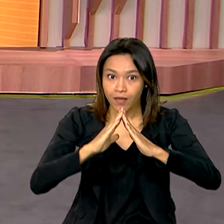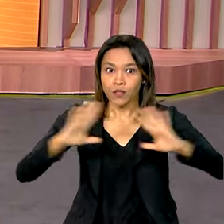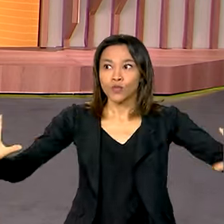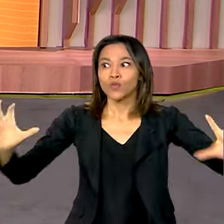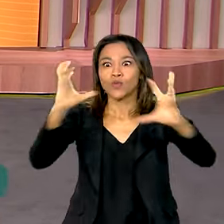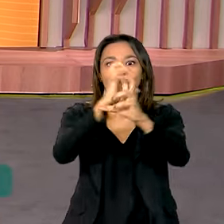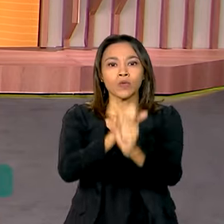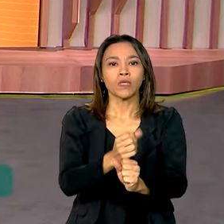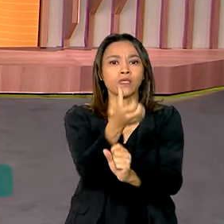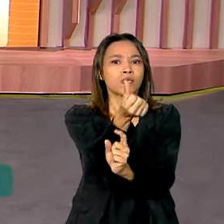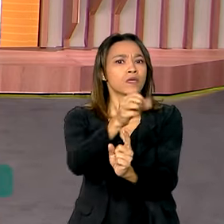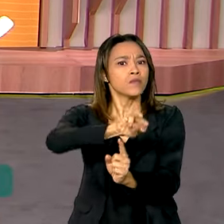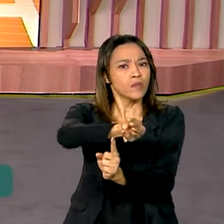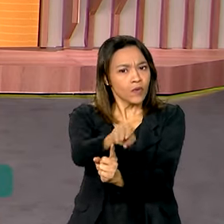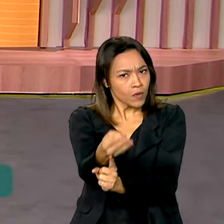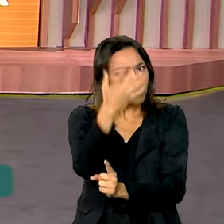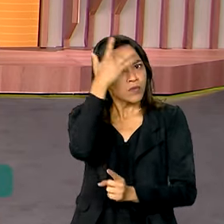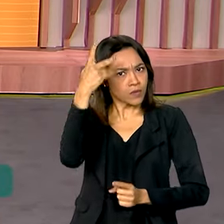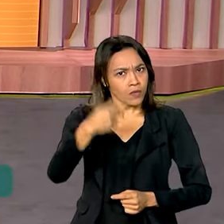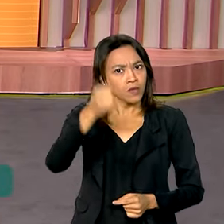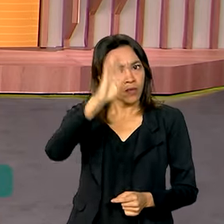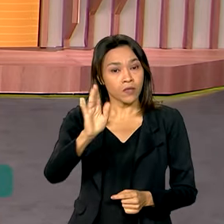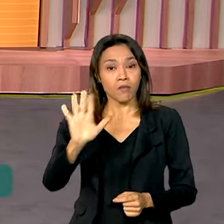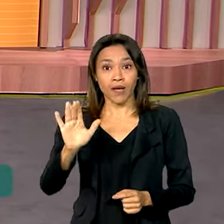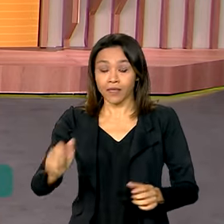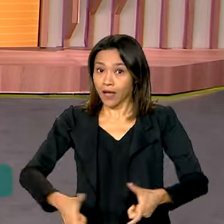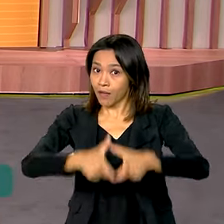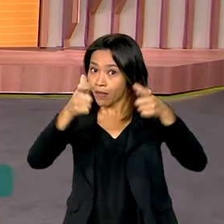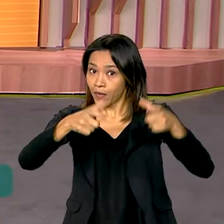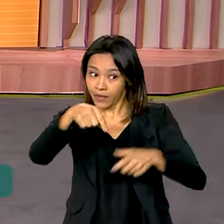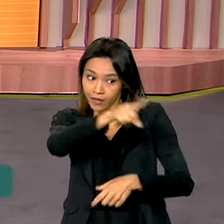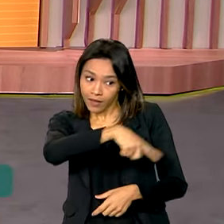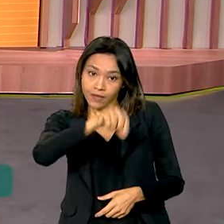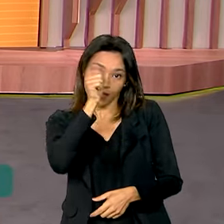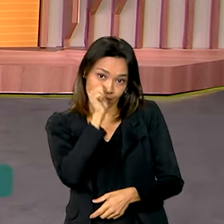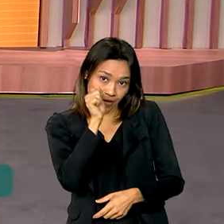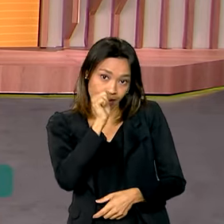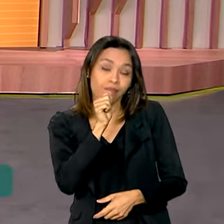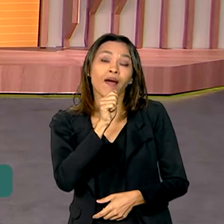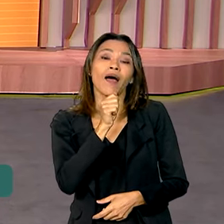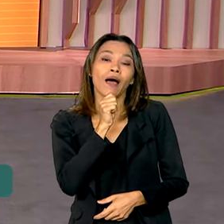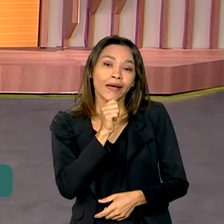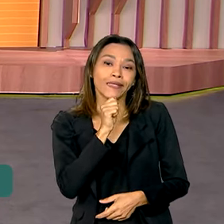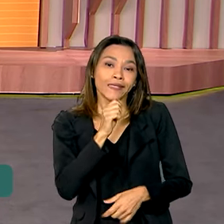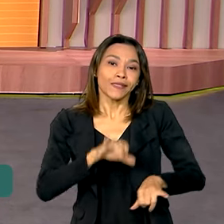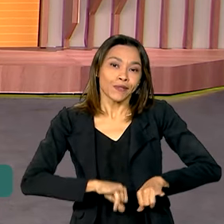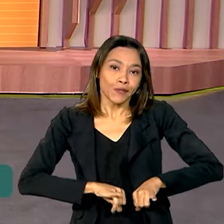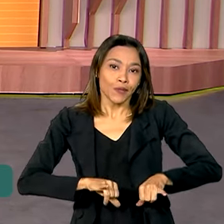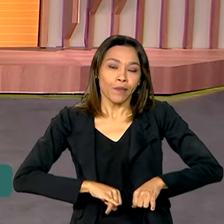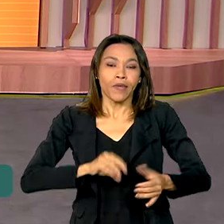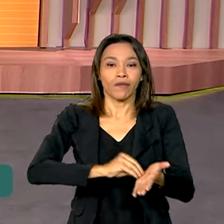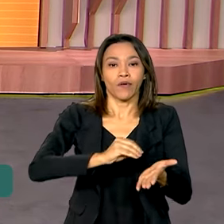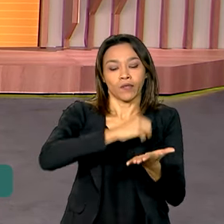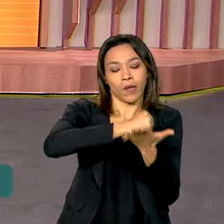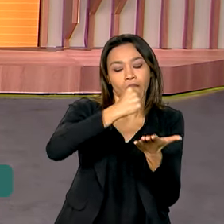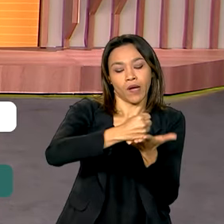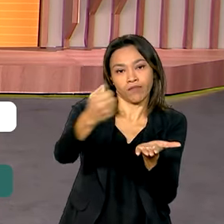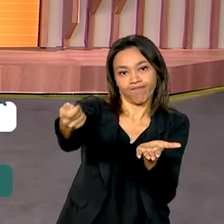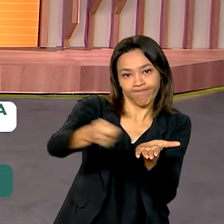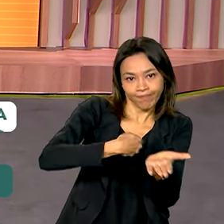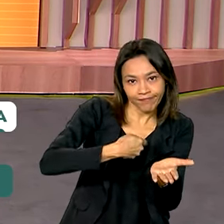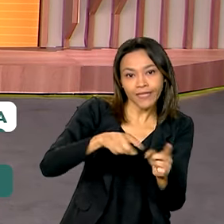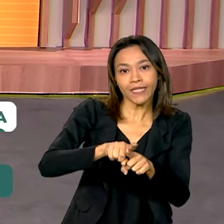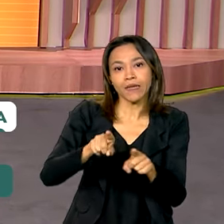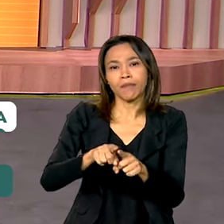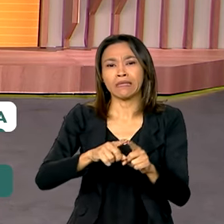milhões de pessoas no Brasil. Mas a maioria dessas mulheres ainda sofre com a informalidade e baixos salários e,